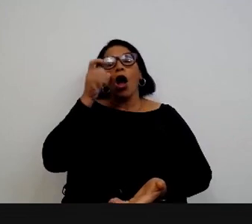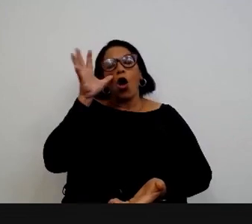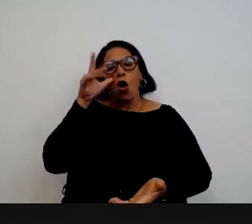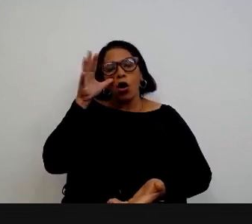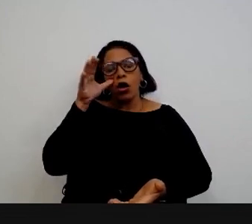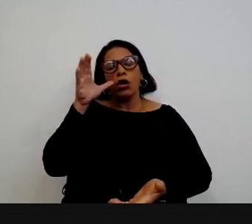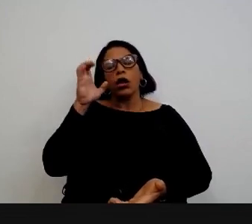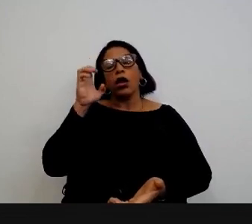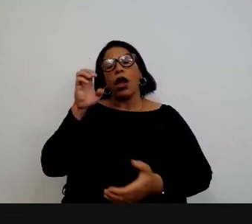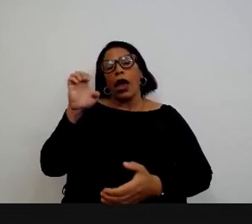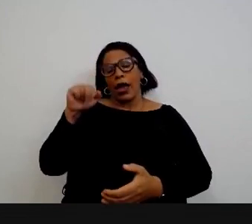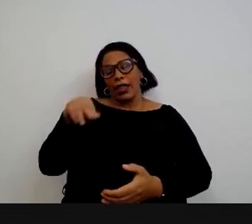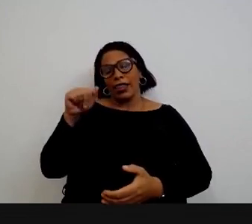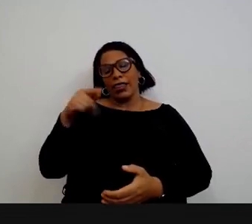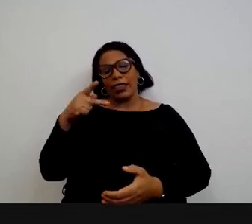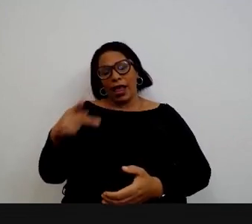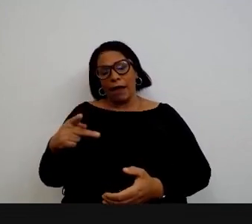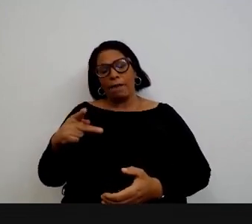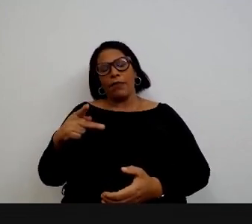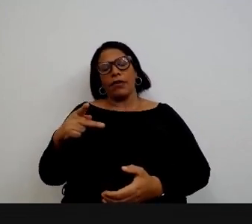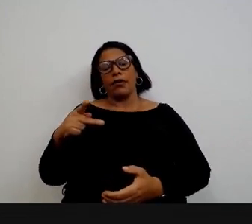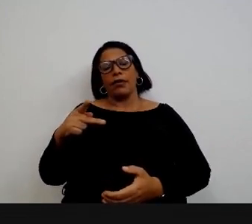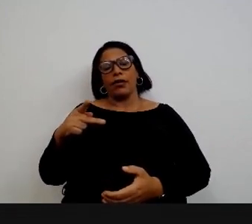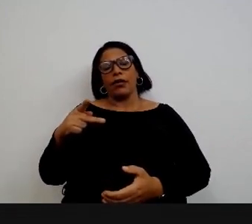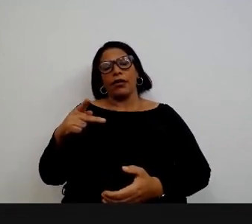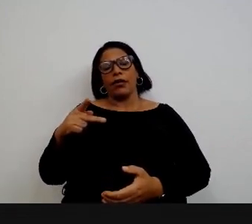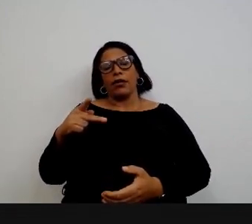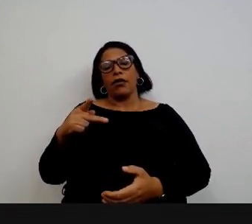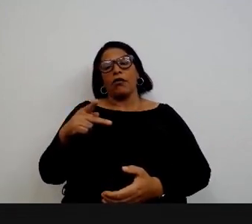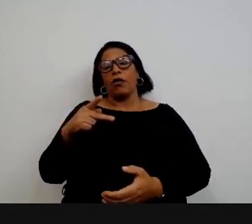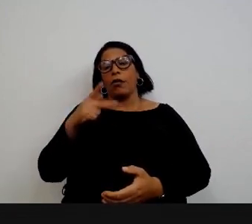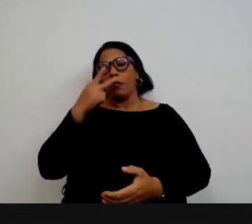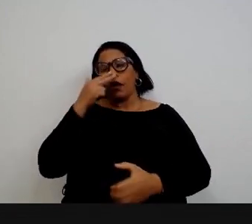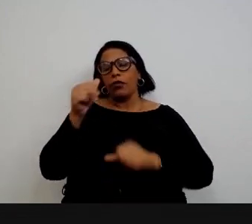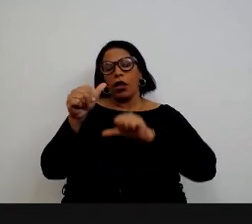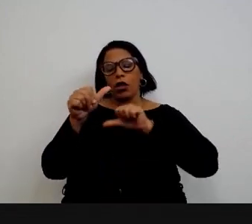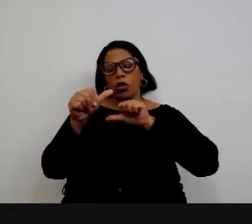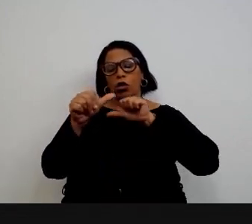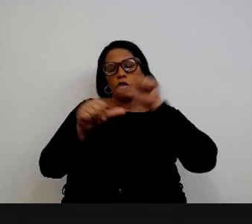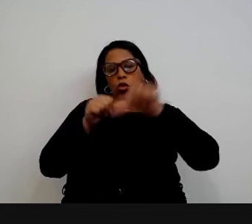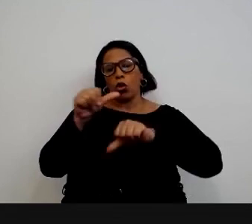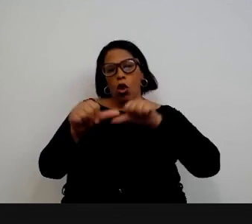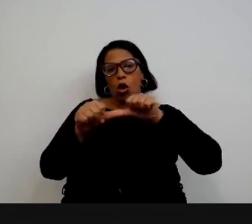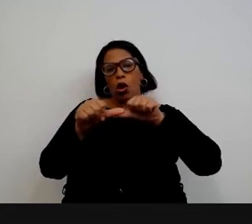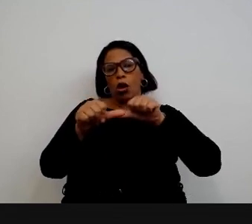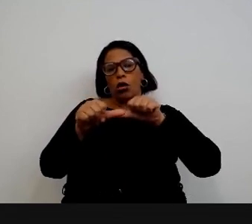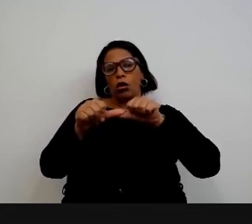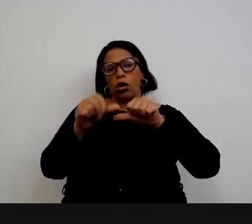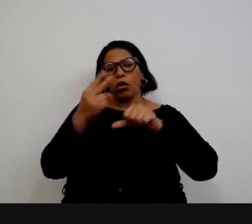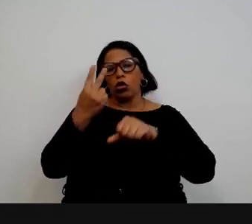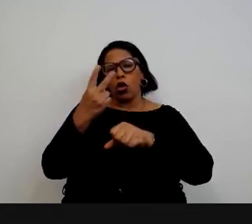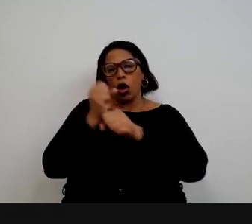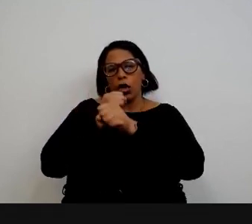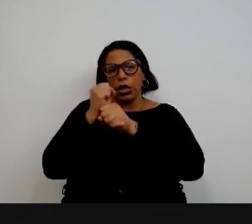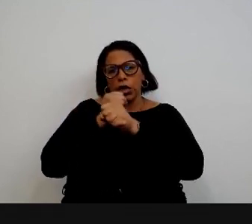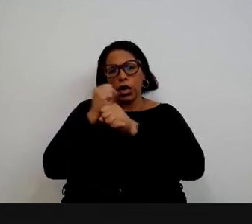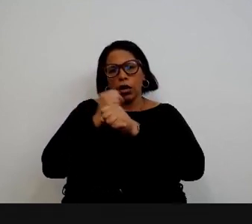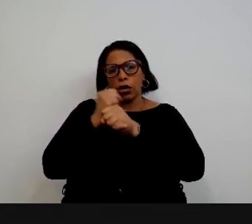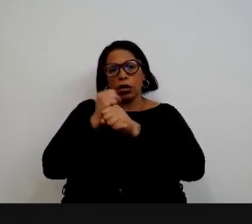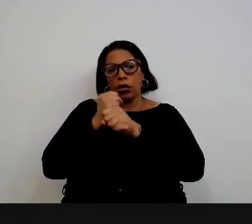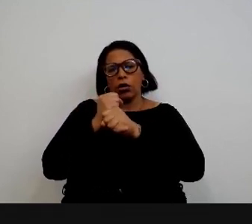curiosamente a Enap foi extinta ou transformada nos últimos dois anos